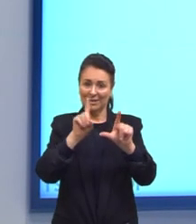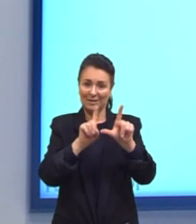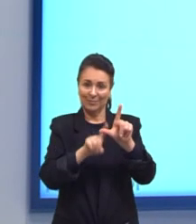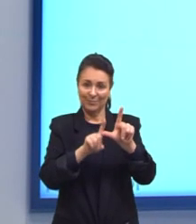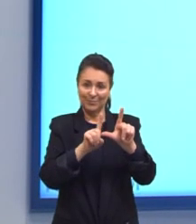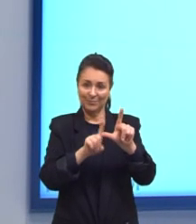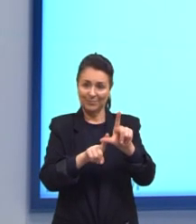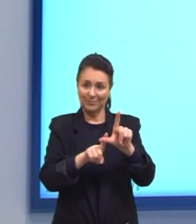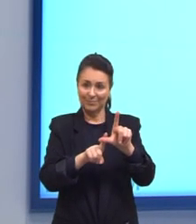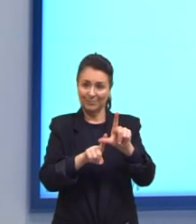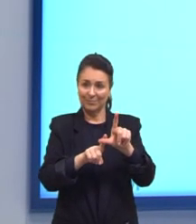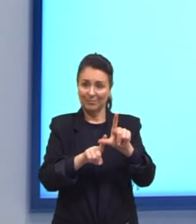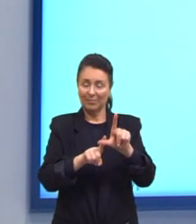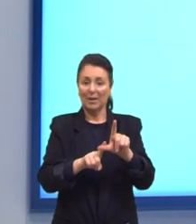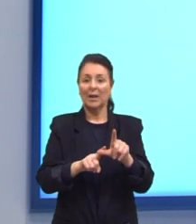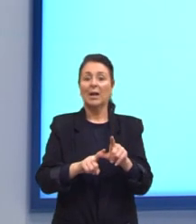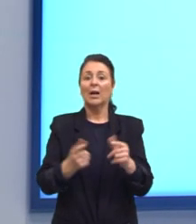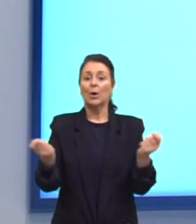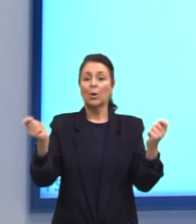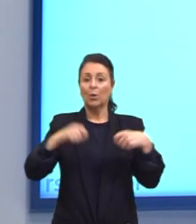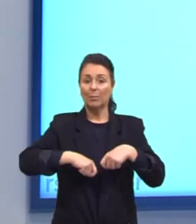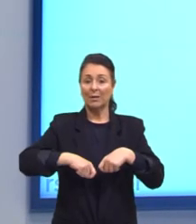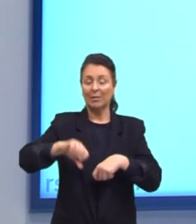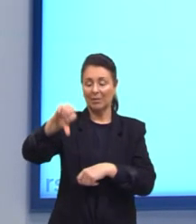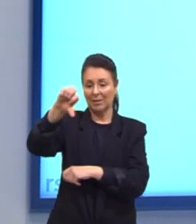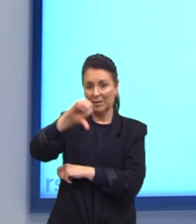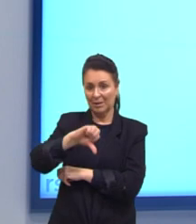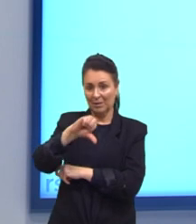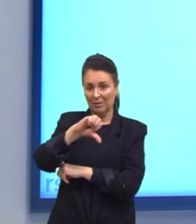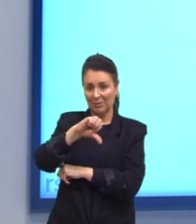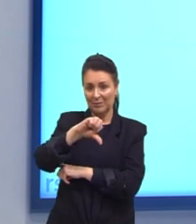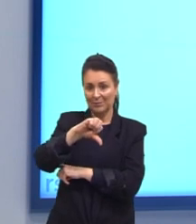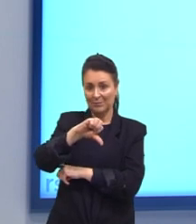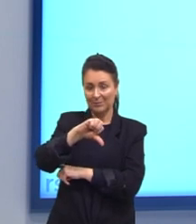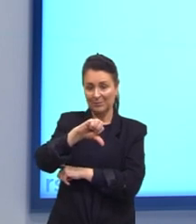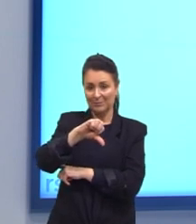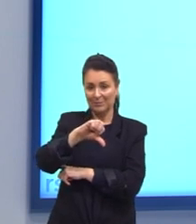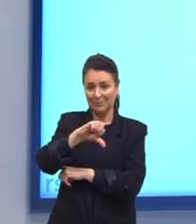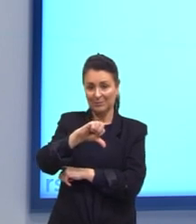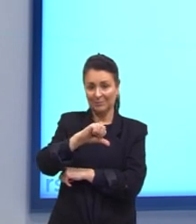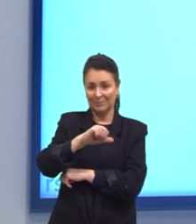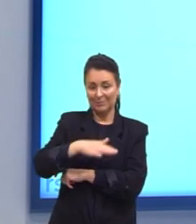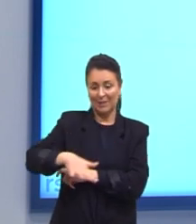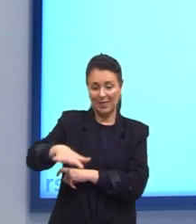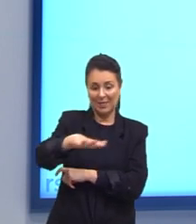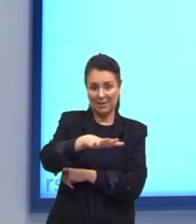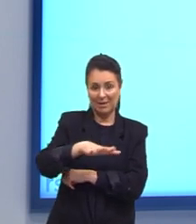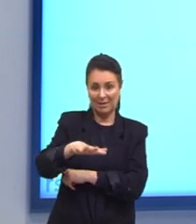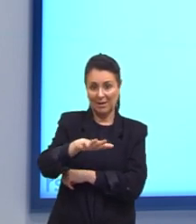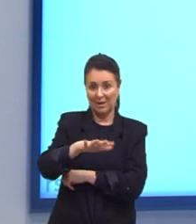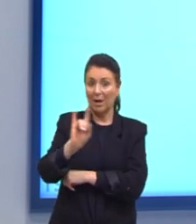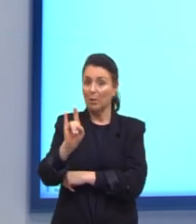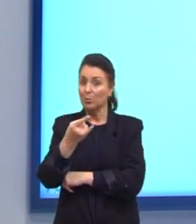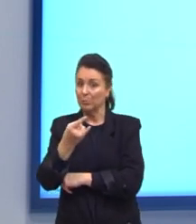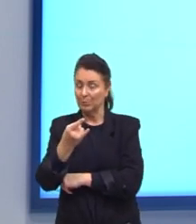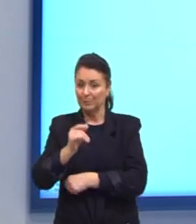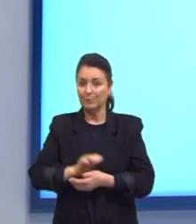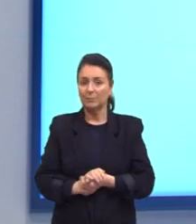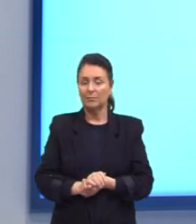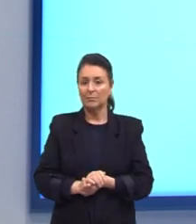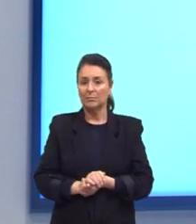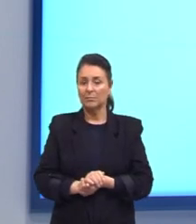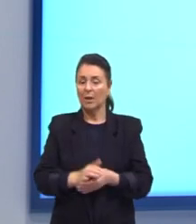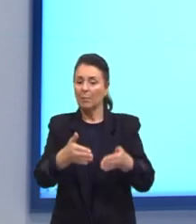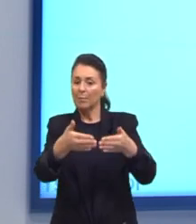Área Competência 9 A nossa competência 9 Da área E última Ela